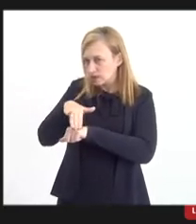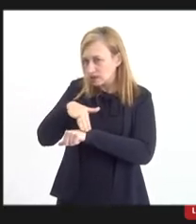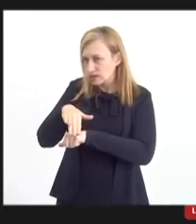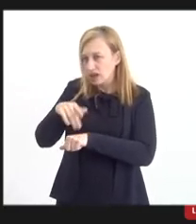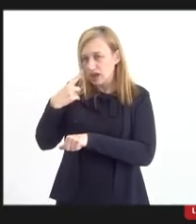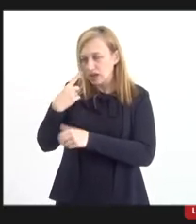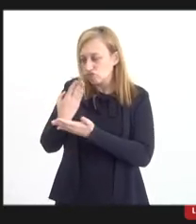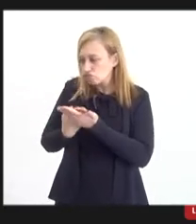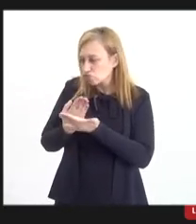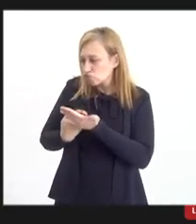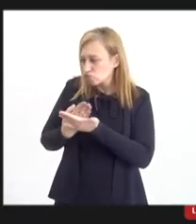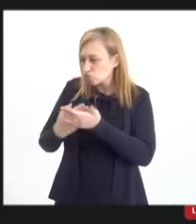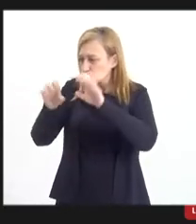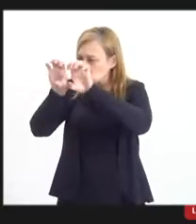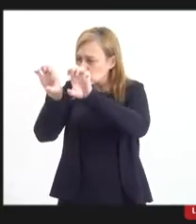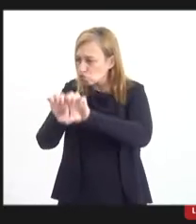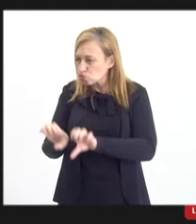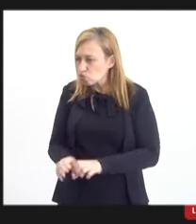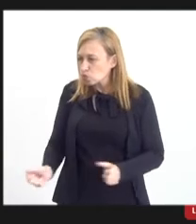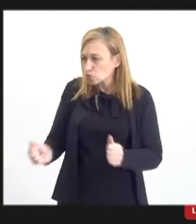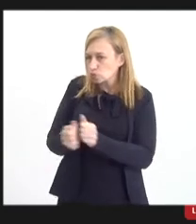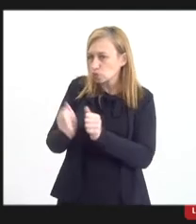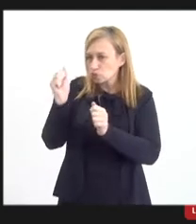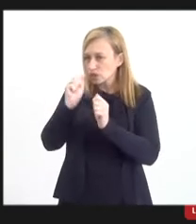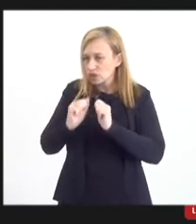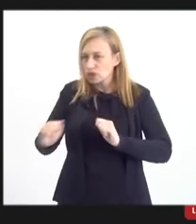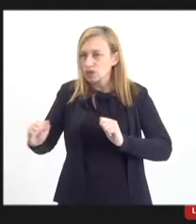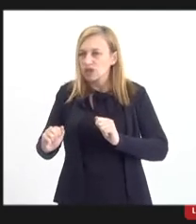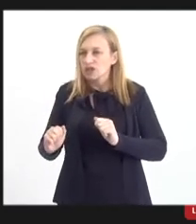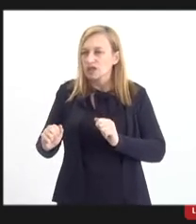tentar estruturar junto com a assessoria fiscal